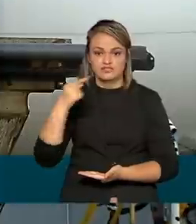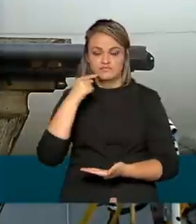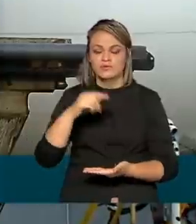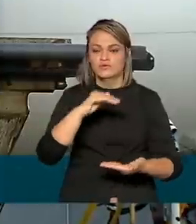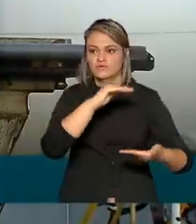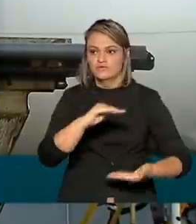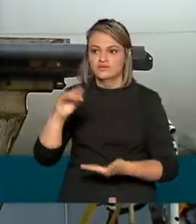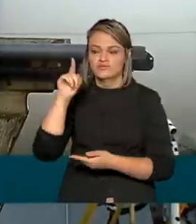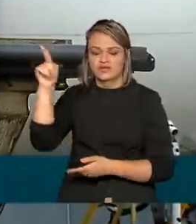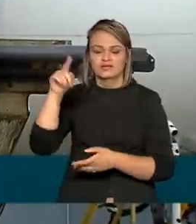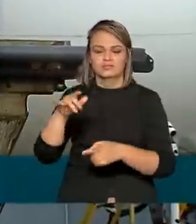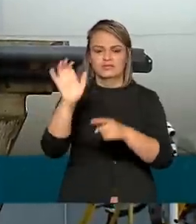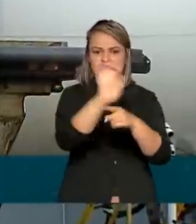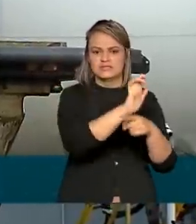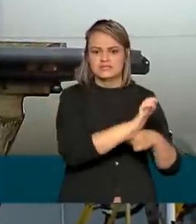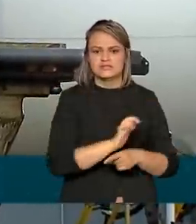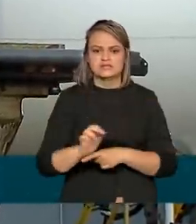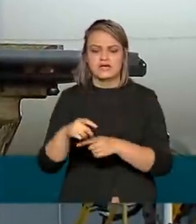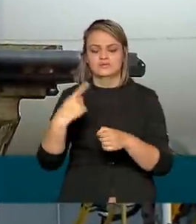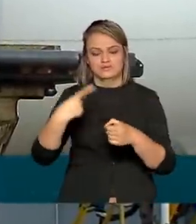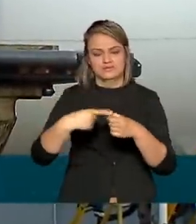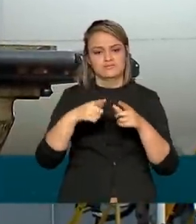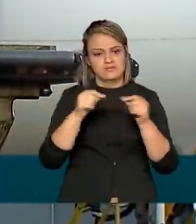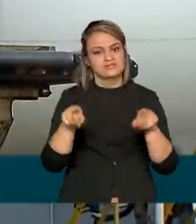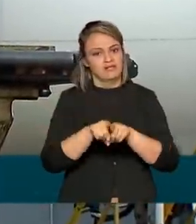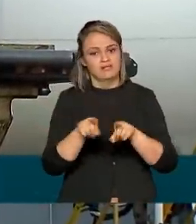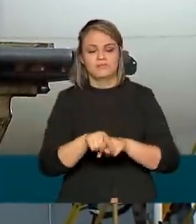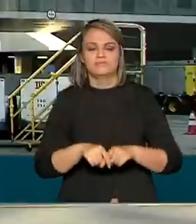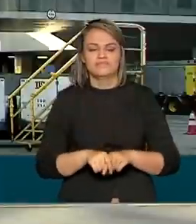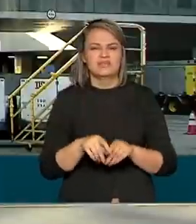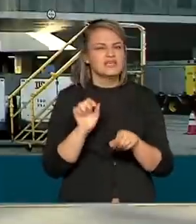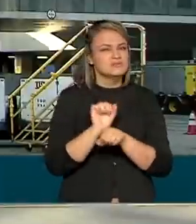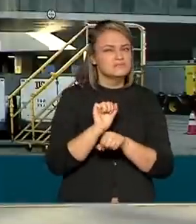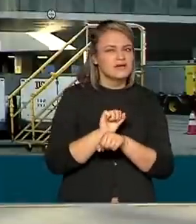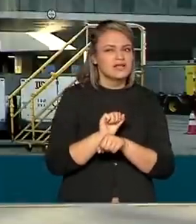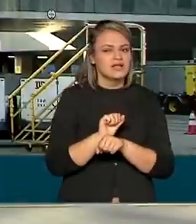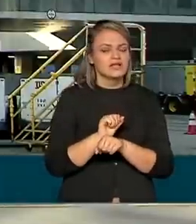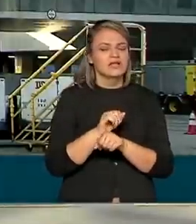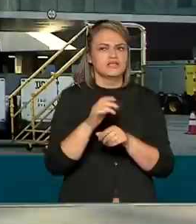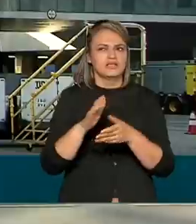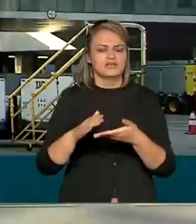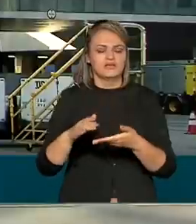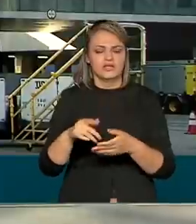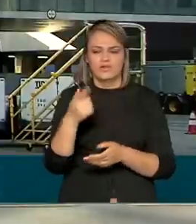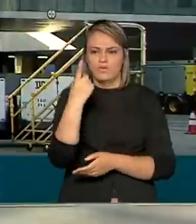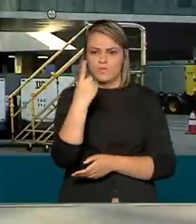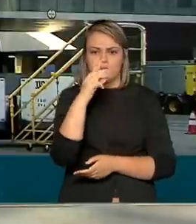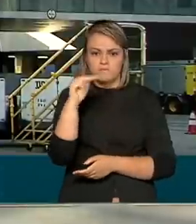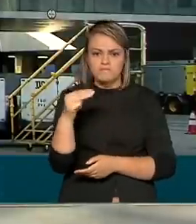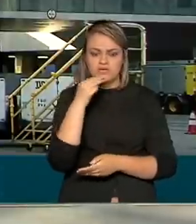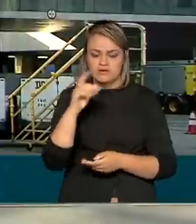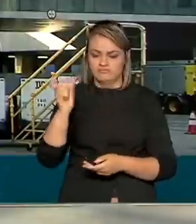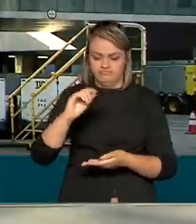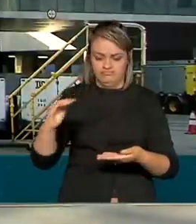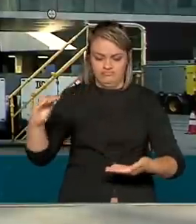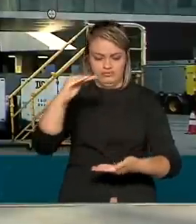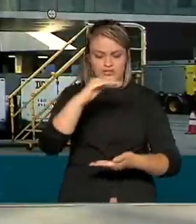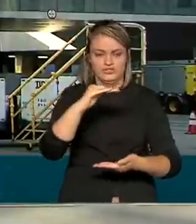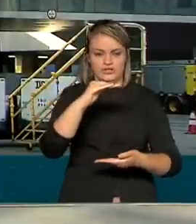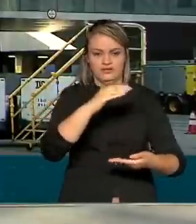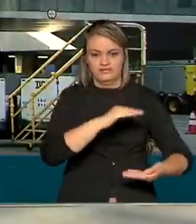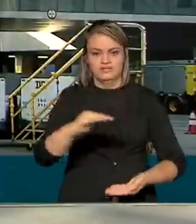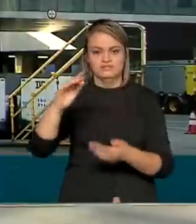enviado para todos os estados e Distrito Federal. E a previsão é de que outra remessa com mais de 1 milhão de doses seja